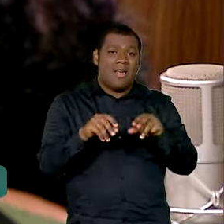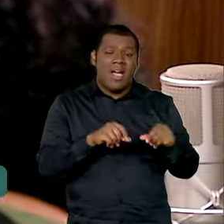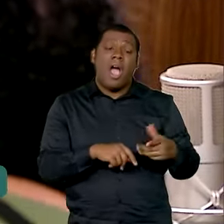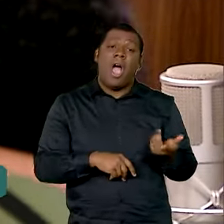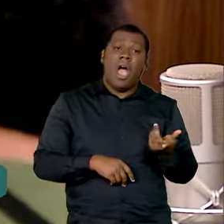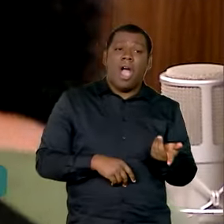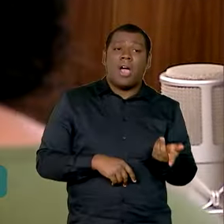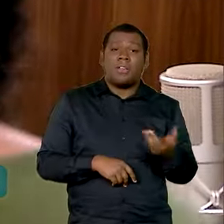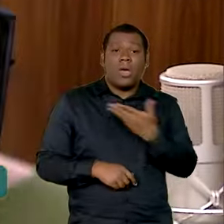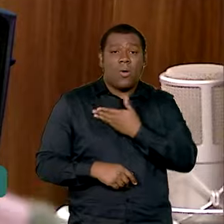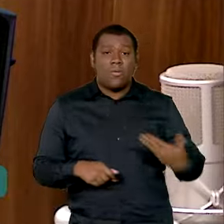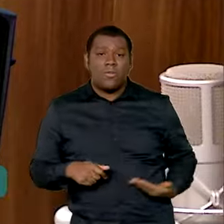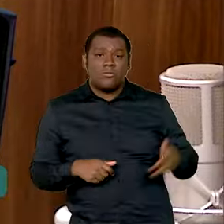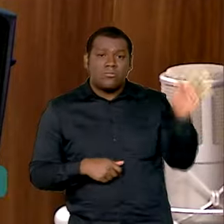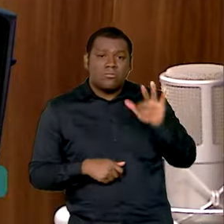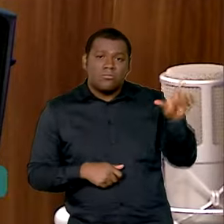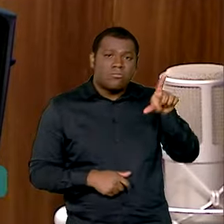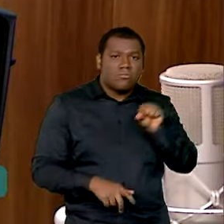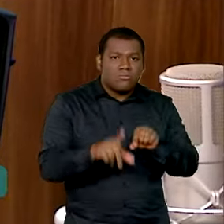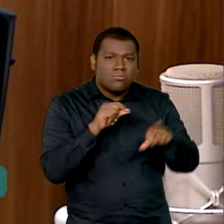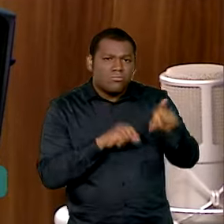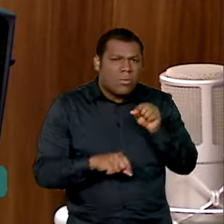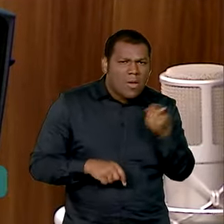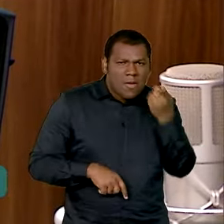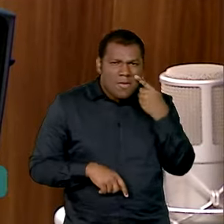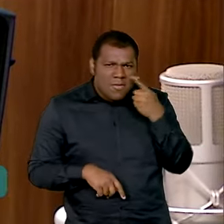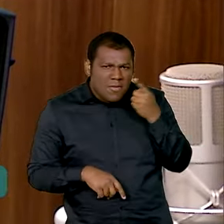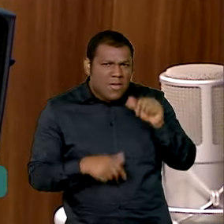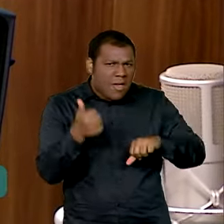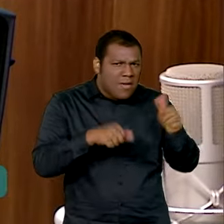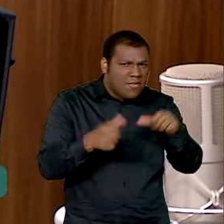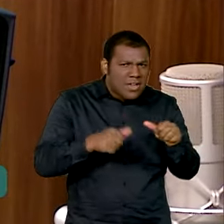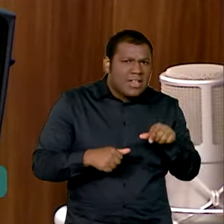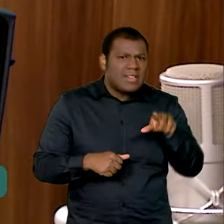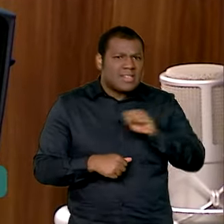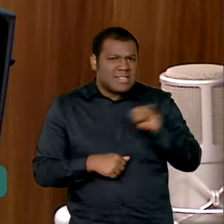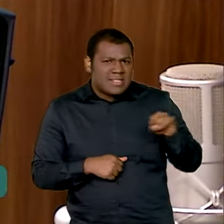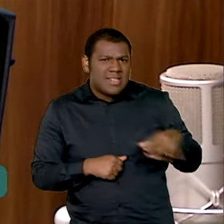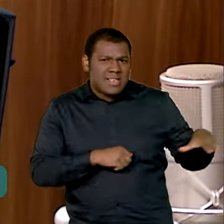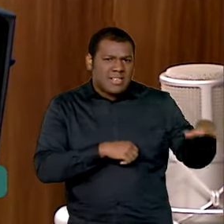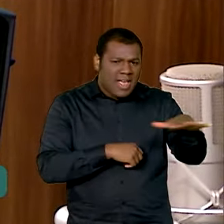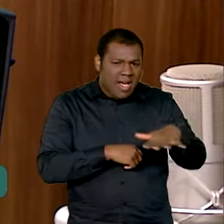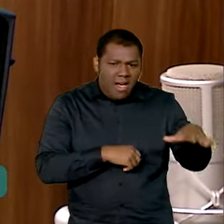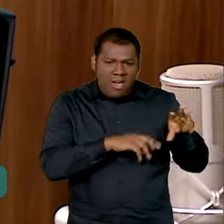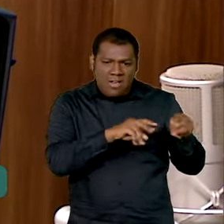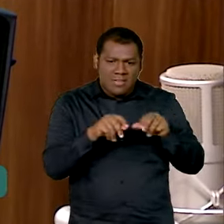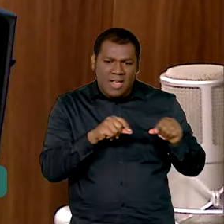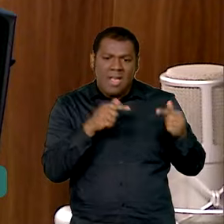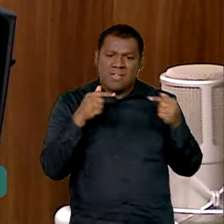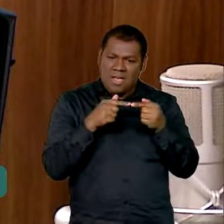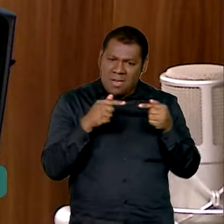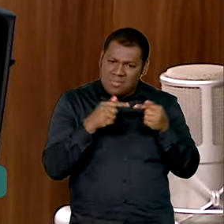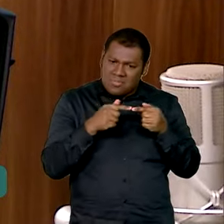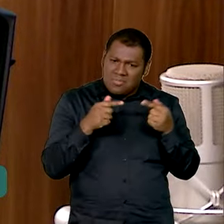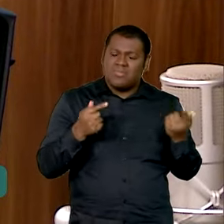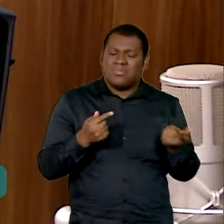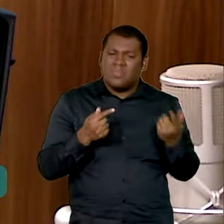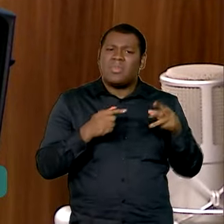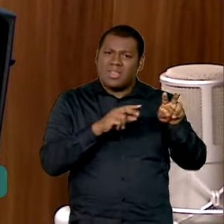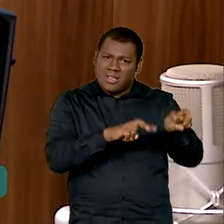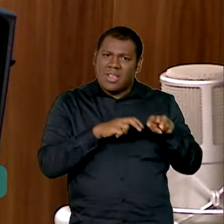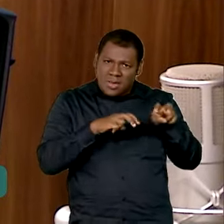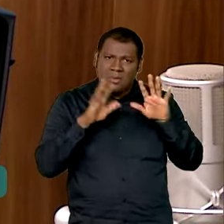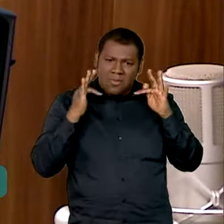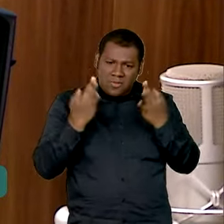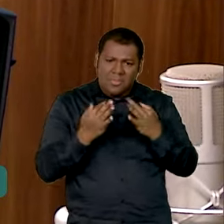são terras adequadas e também destiná-las a reforma agrária isso permitirá que nós possamos